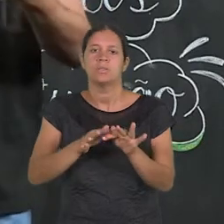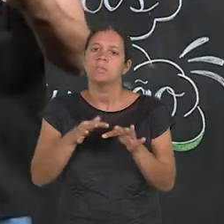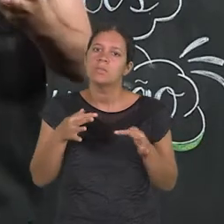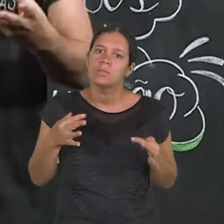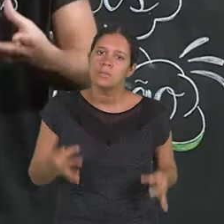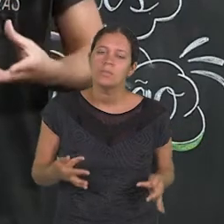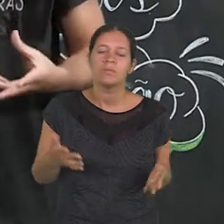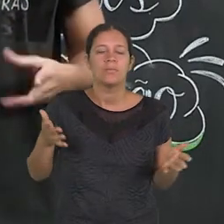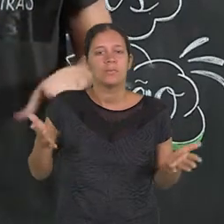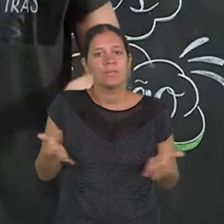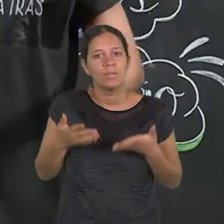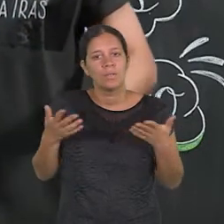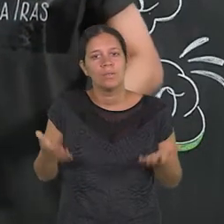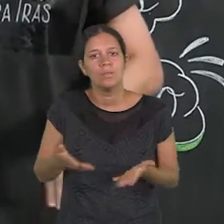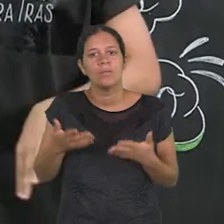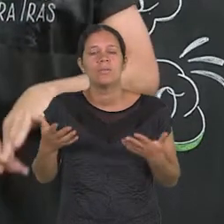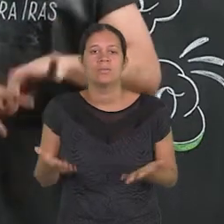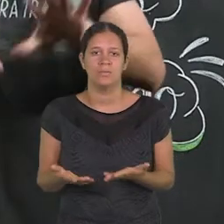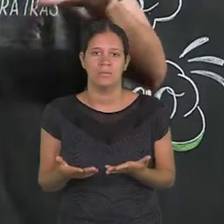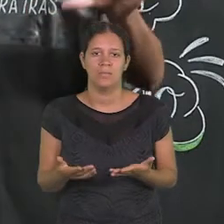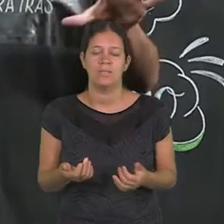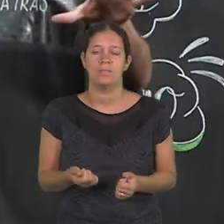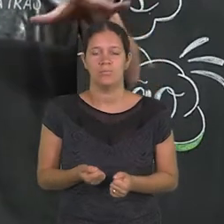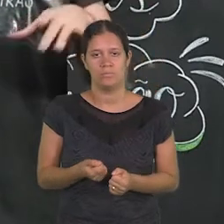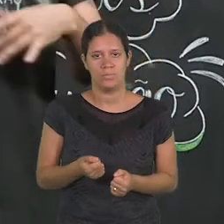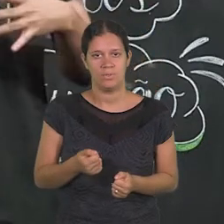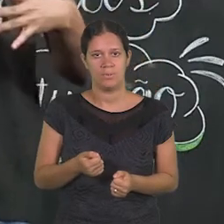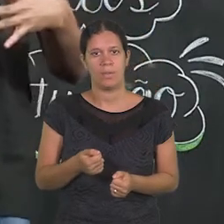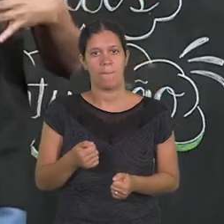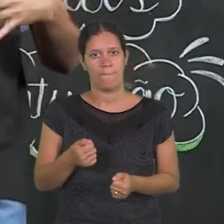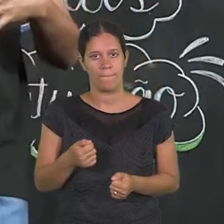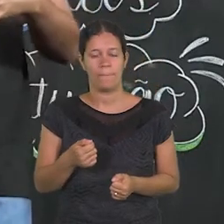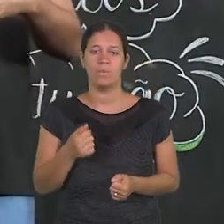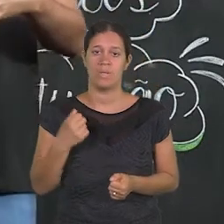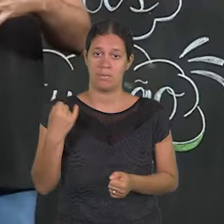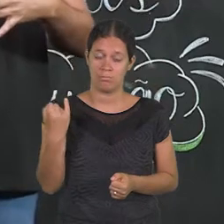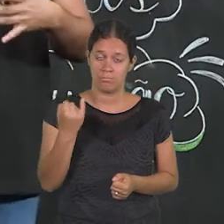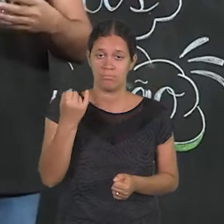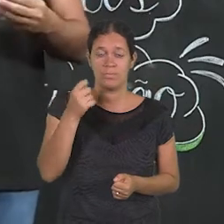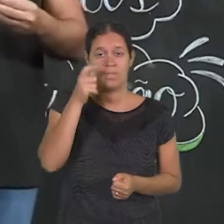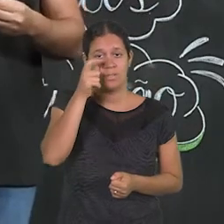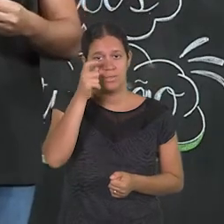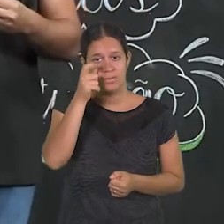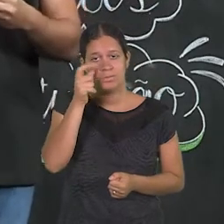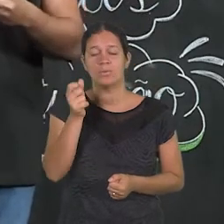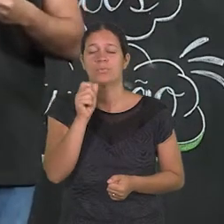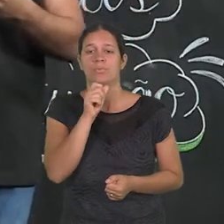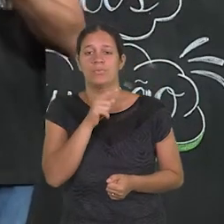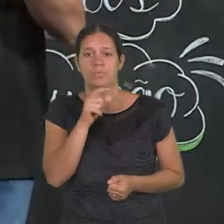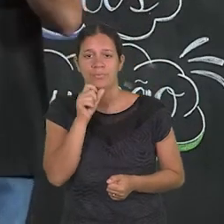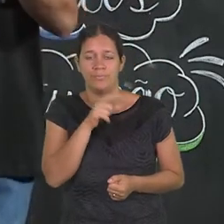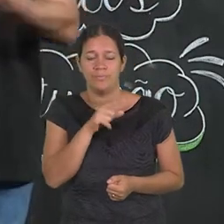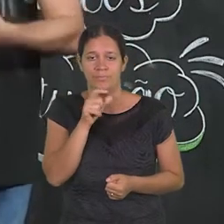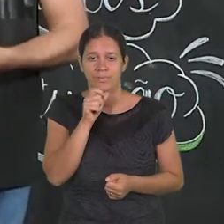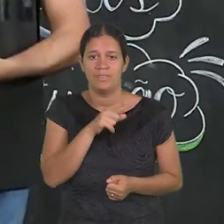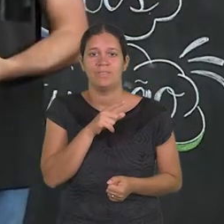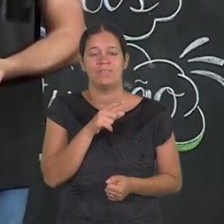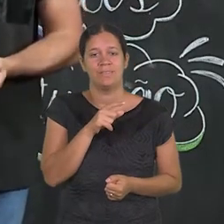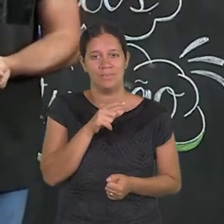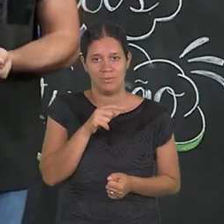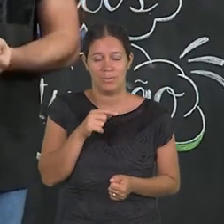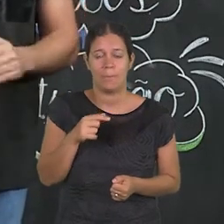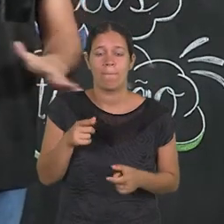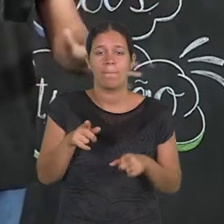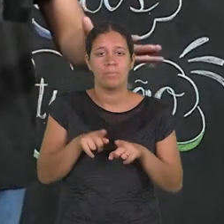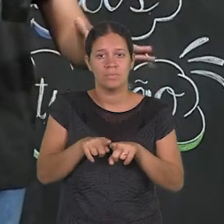simples, tão bacana, tão leve, também pode ter proporções bem mais sérias. Mas isso que é interessante nas histórias em quadrinhos, que o humor pode ser usado como forma